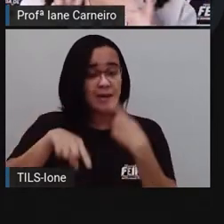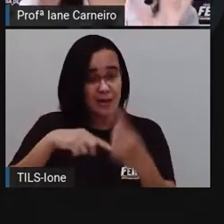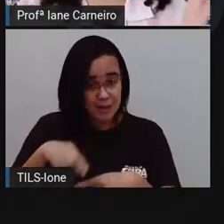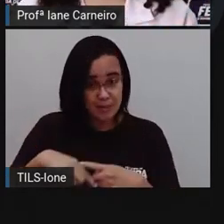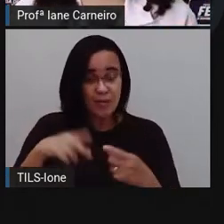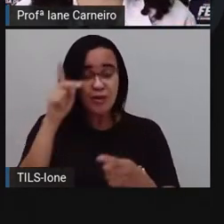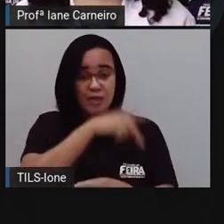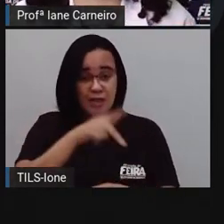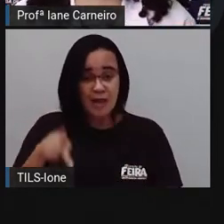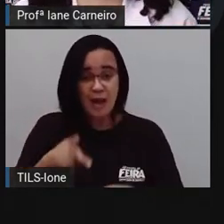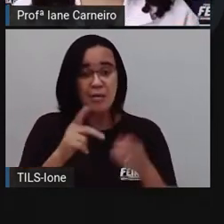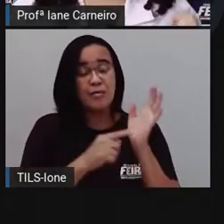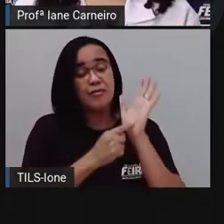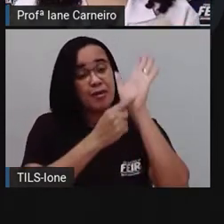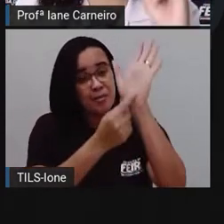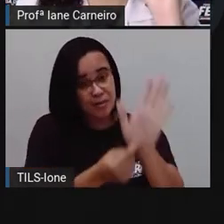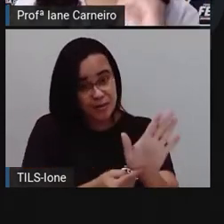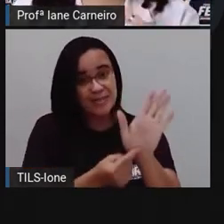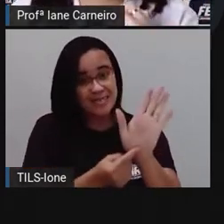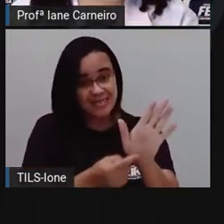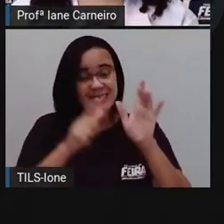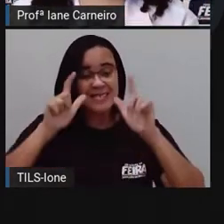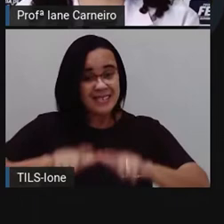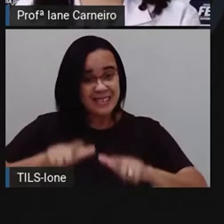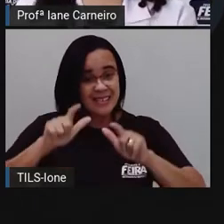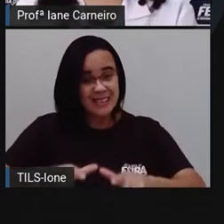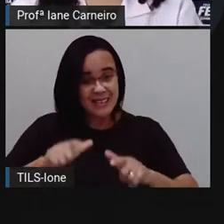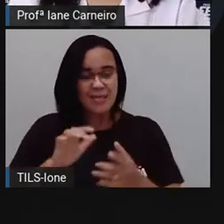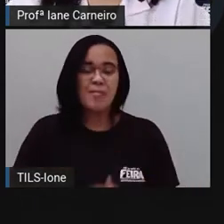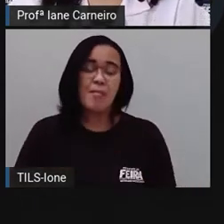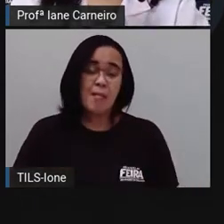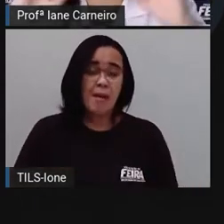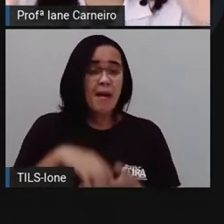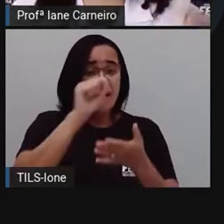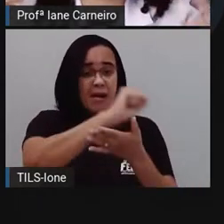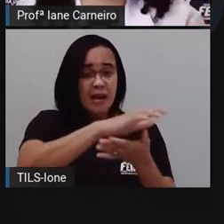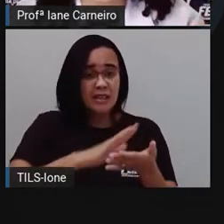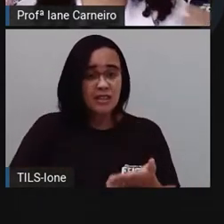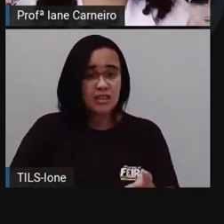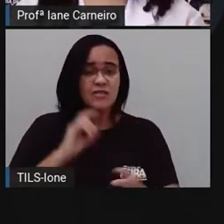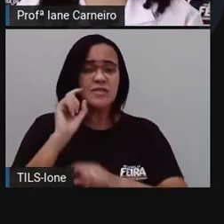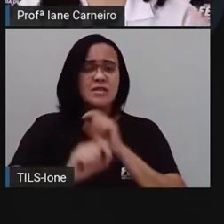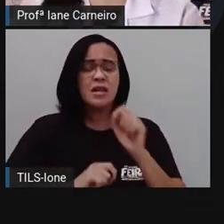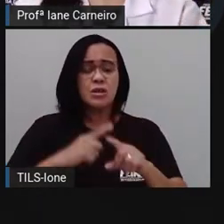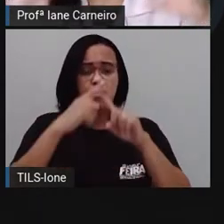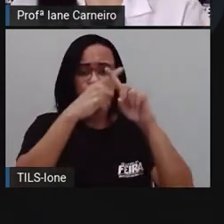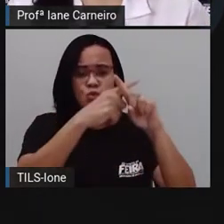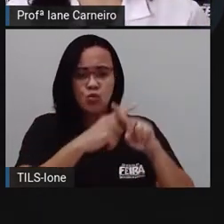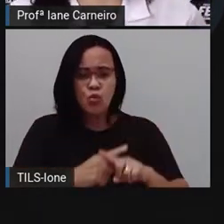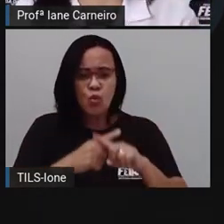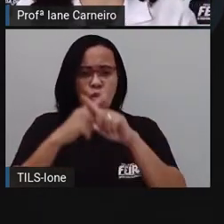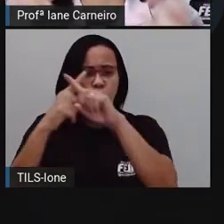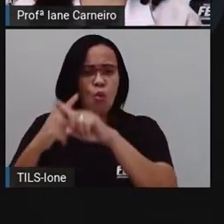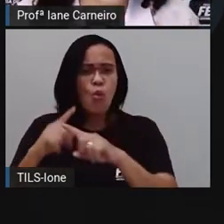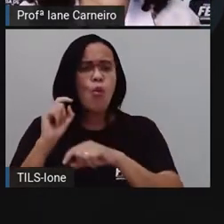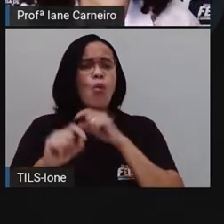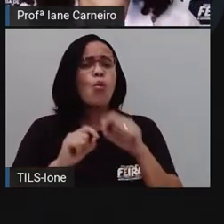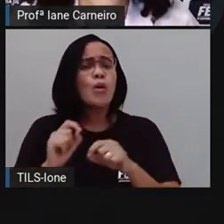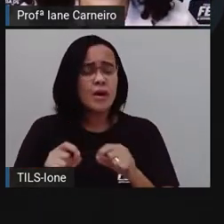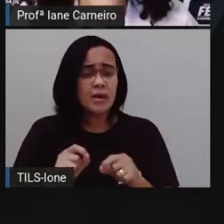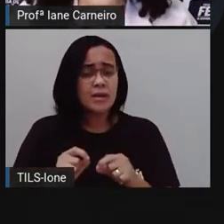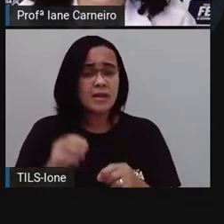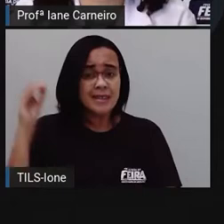conversar mais sobre esse lugar. Então essa atividade é sobre, traz desafios envolvendo situações que ocorrem no